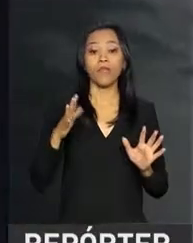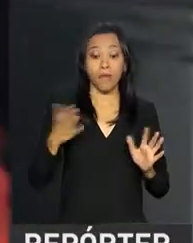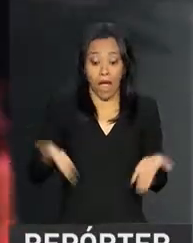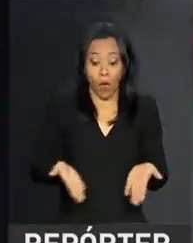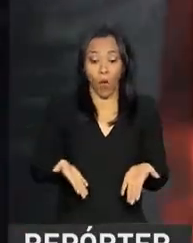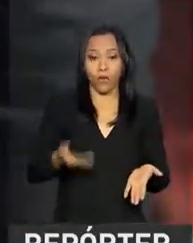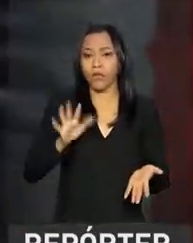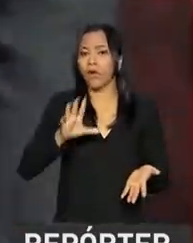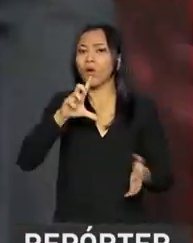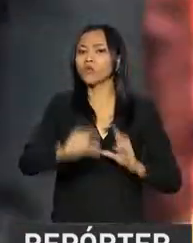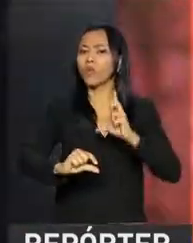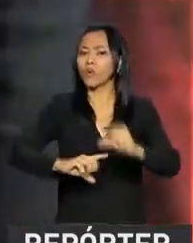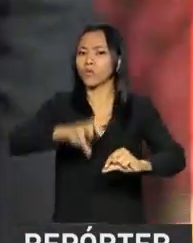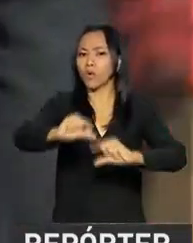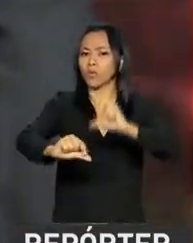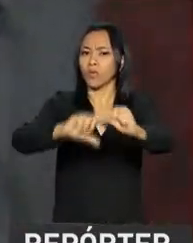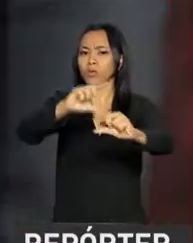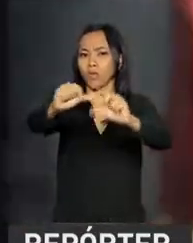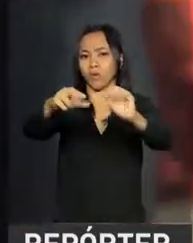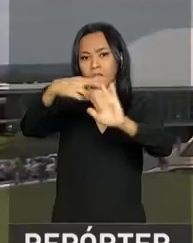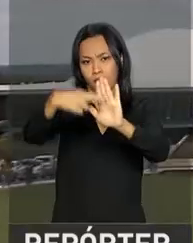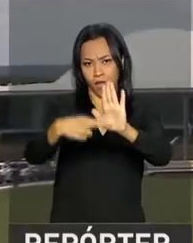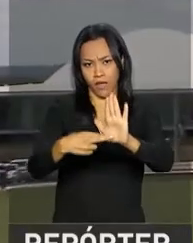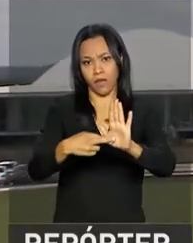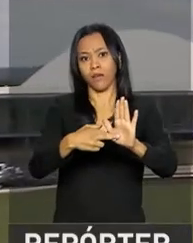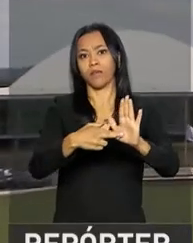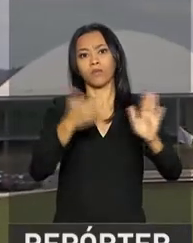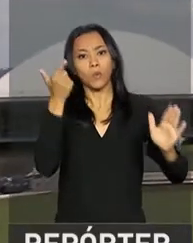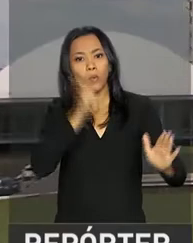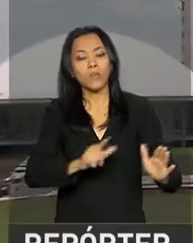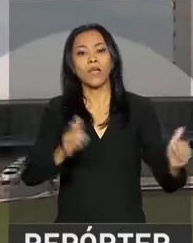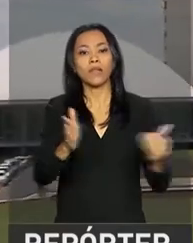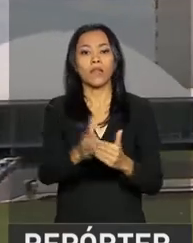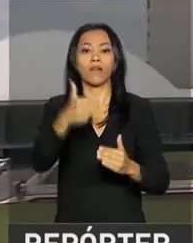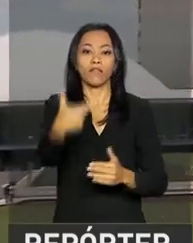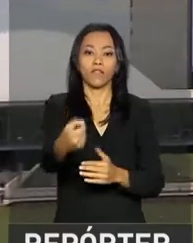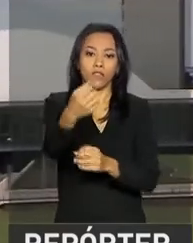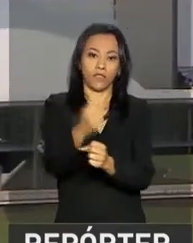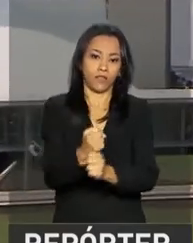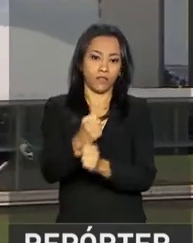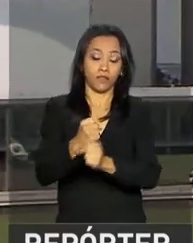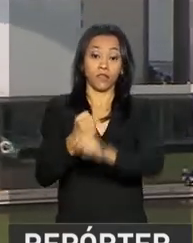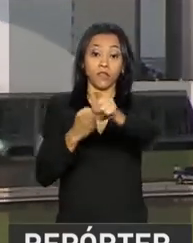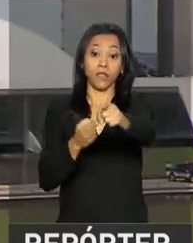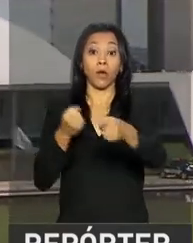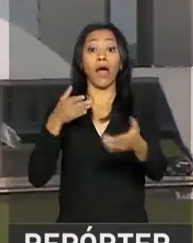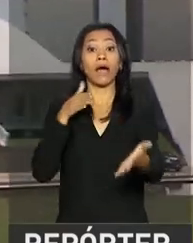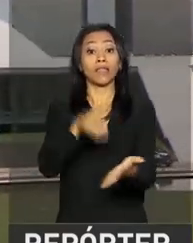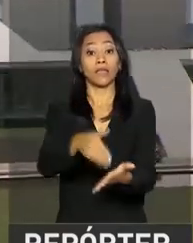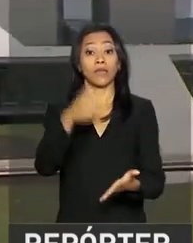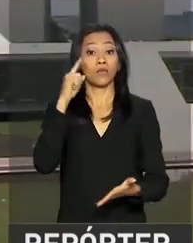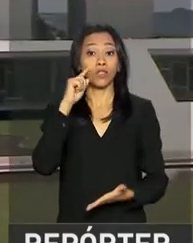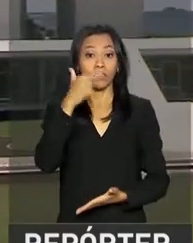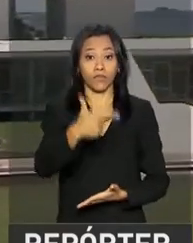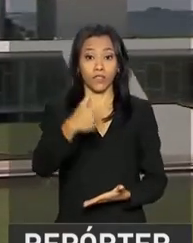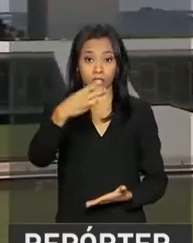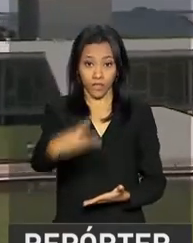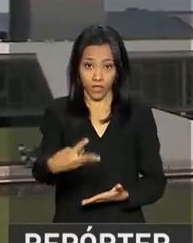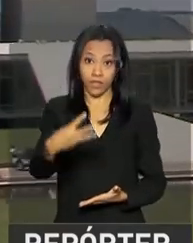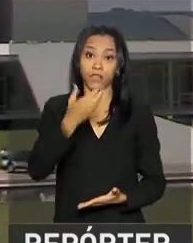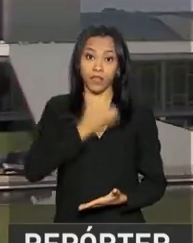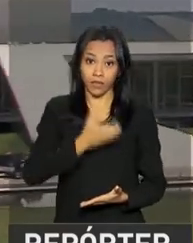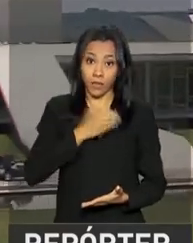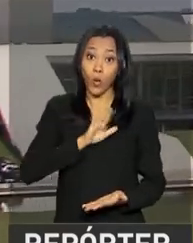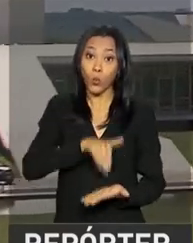em vigor completamente daqui a 20 anos. Para ser aprovada na Câmara dos Deputados até o dia 23 de dezembro, último